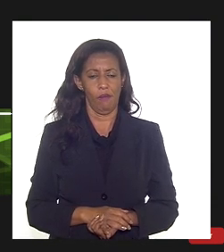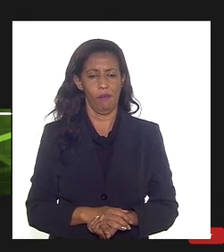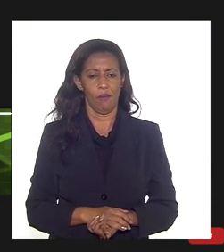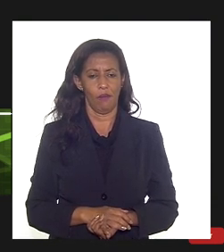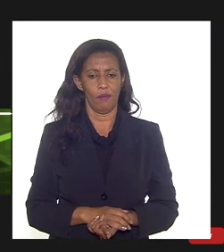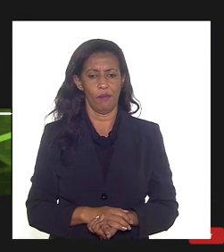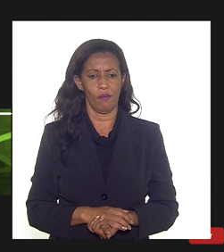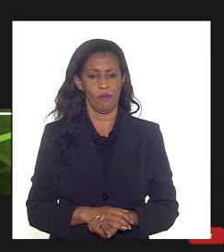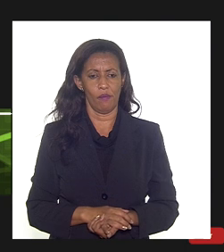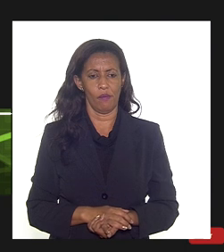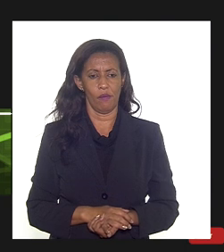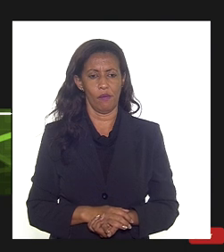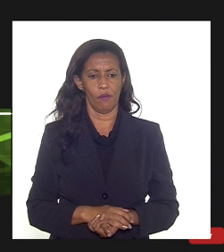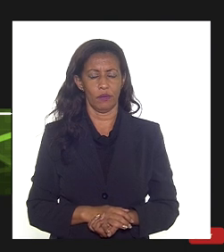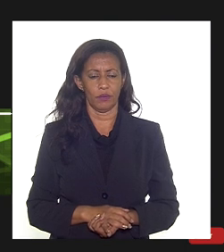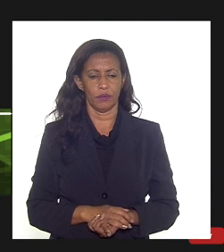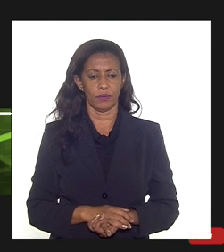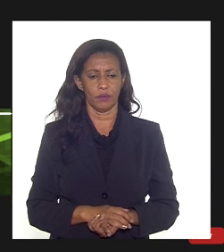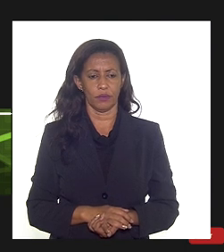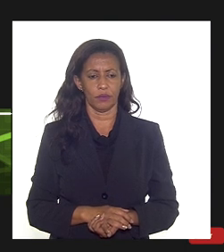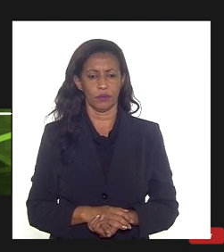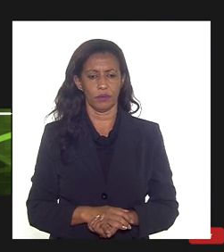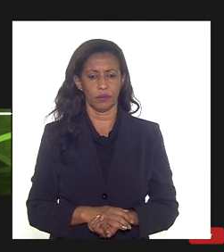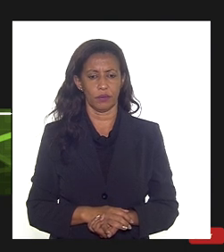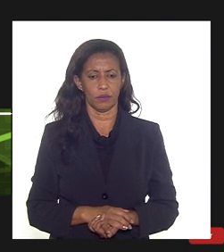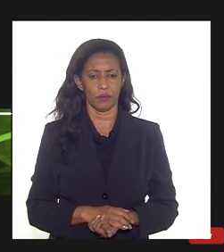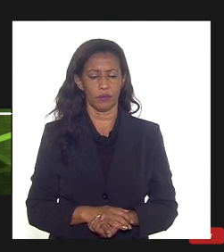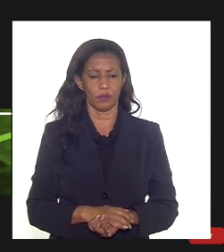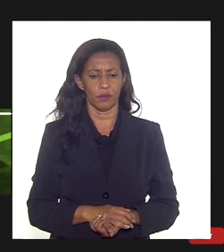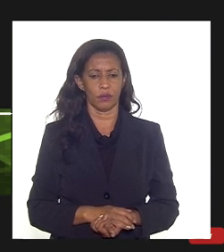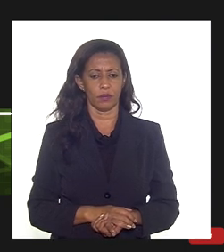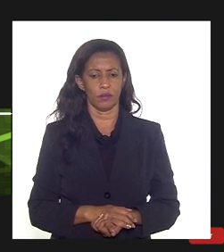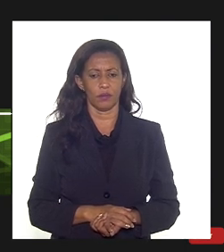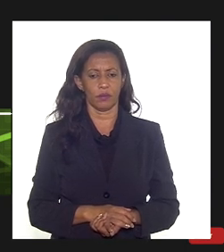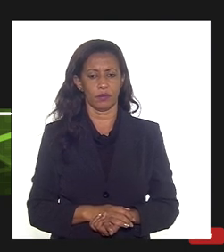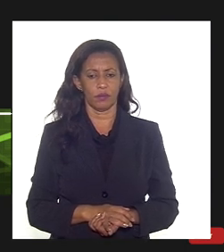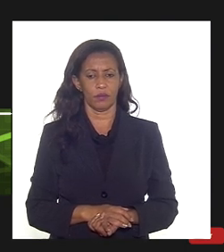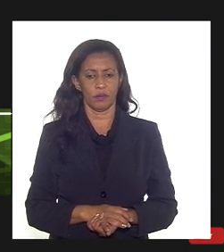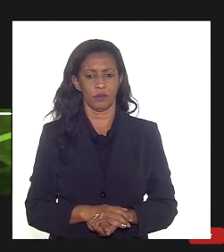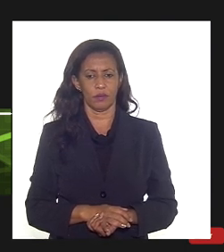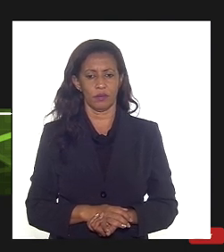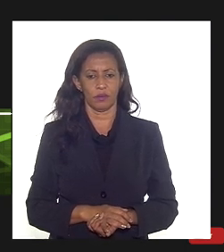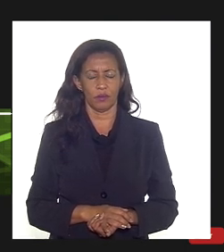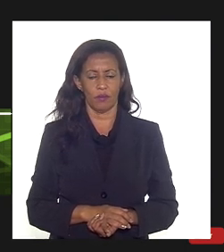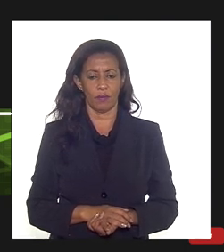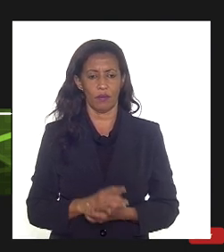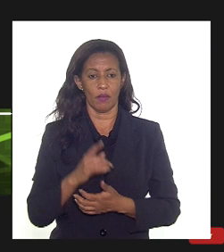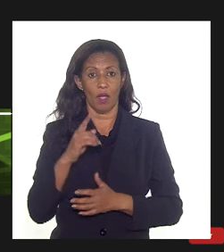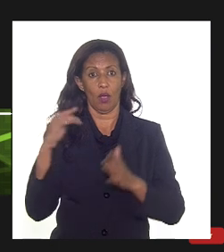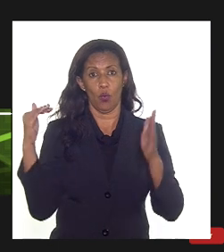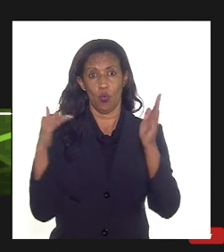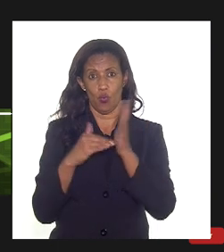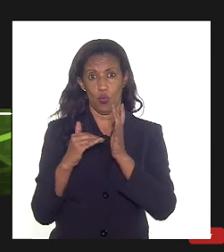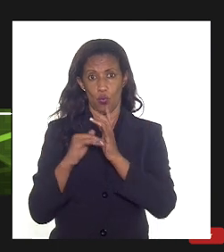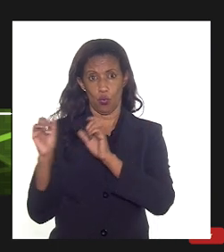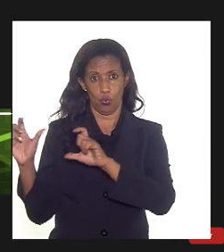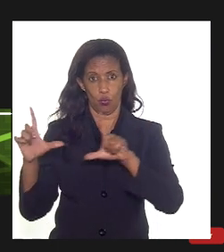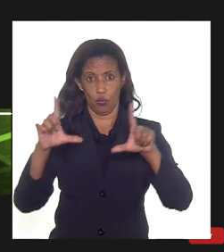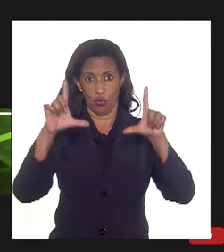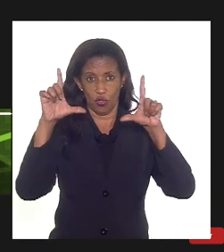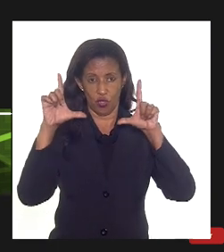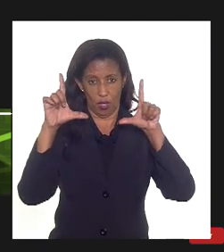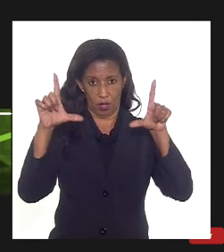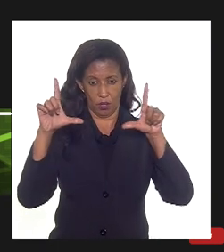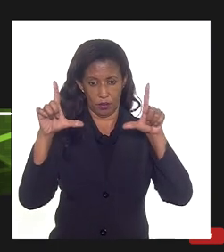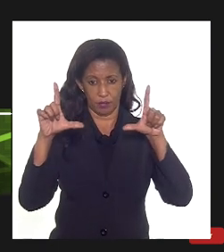esse aqui é o meu último slide sobre essa parte da exposição da metodologia da precificação eu aproveitei para já dar a notícia